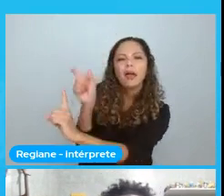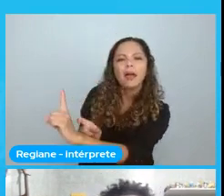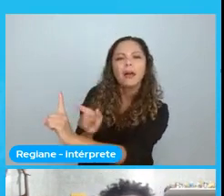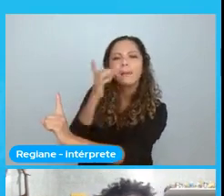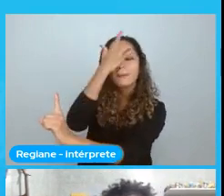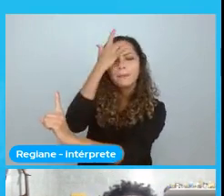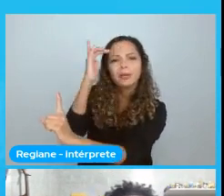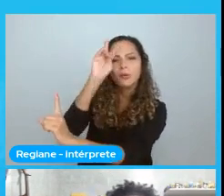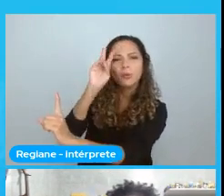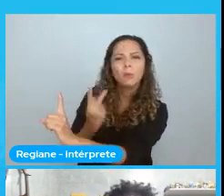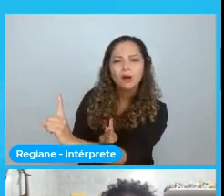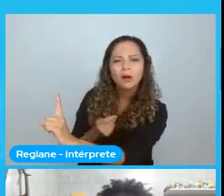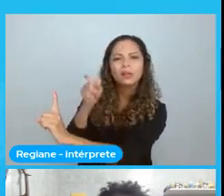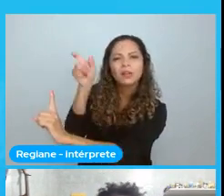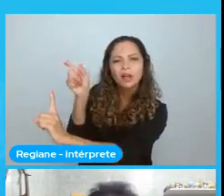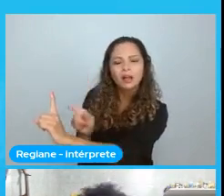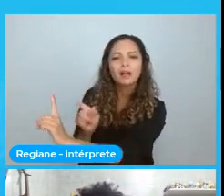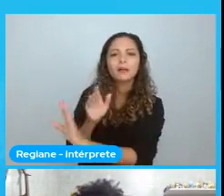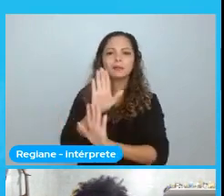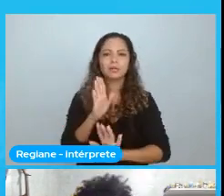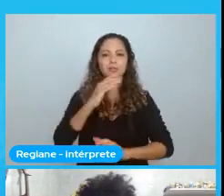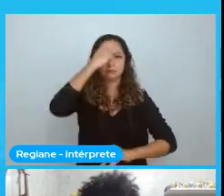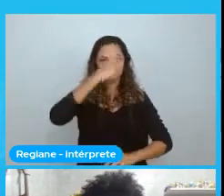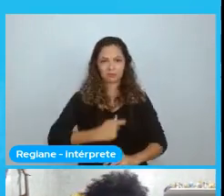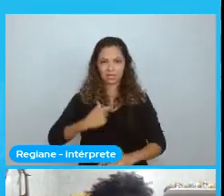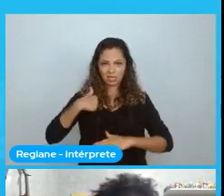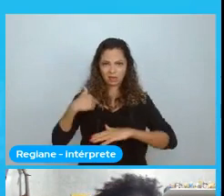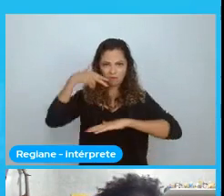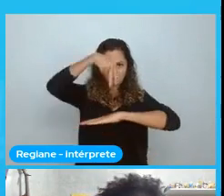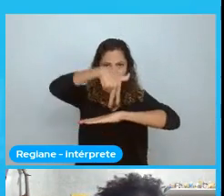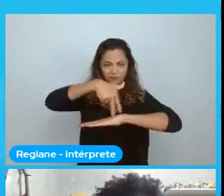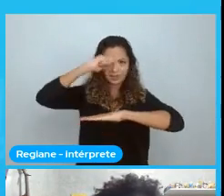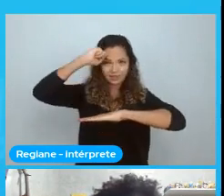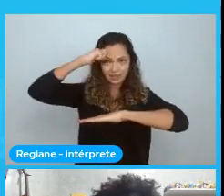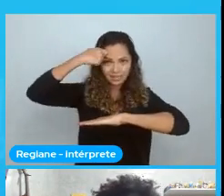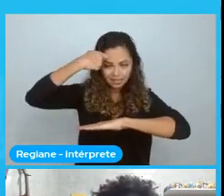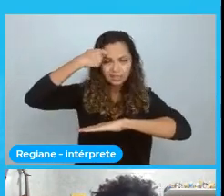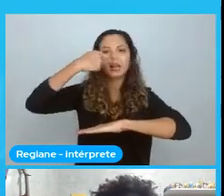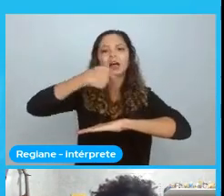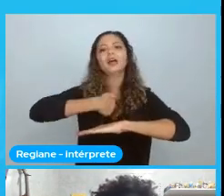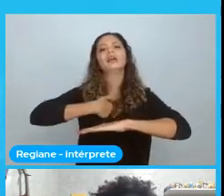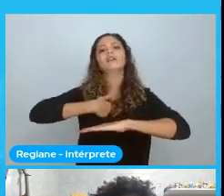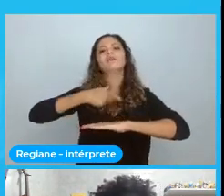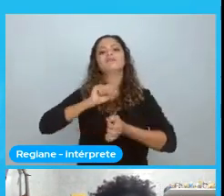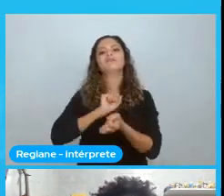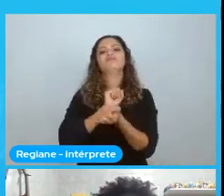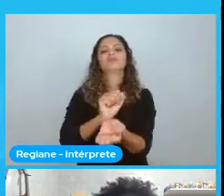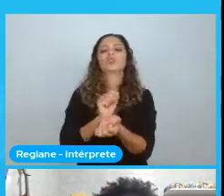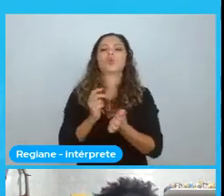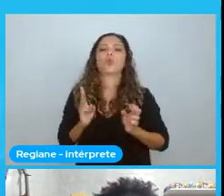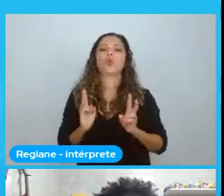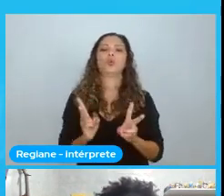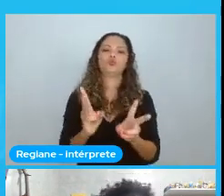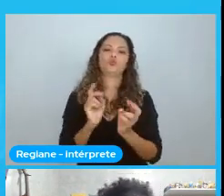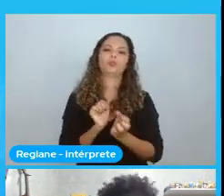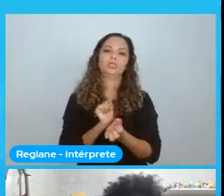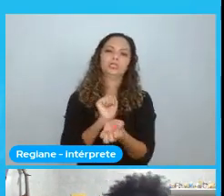Ela continuava sendo tratada. Como uma pessoa escravizada. E aí. É um trecho dessa.